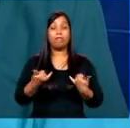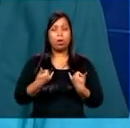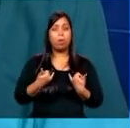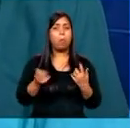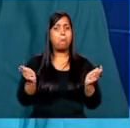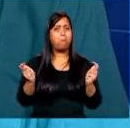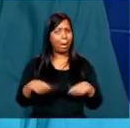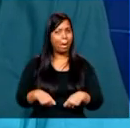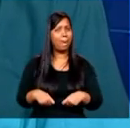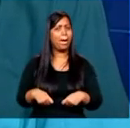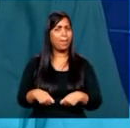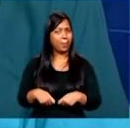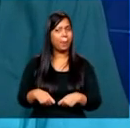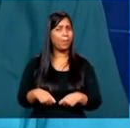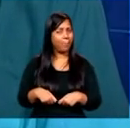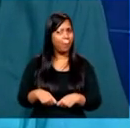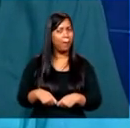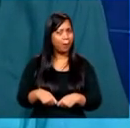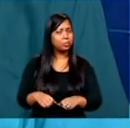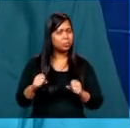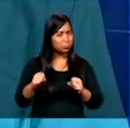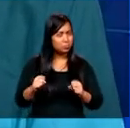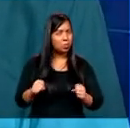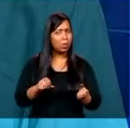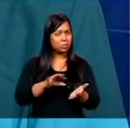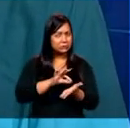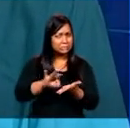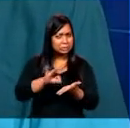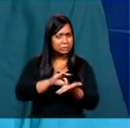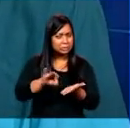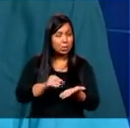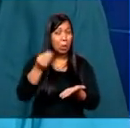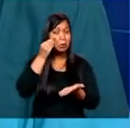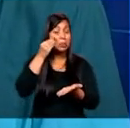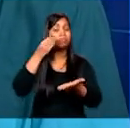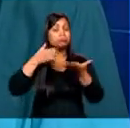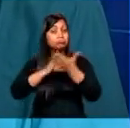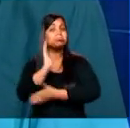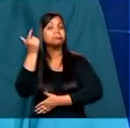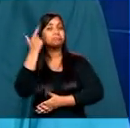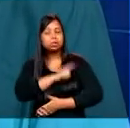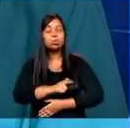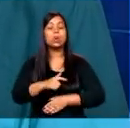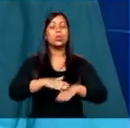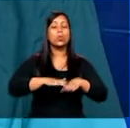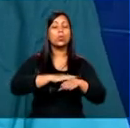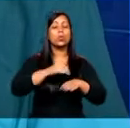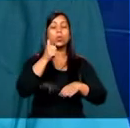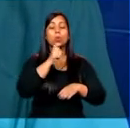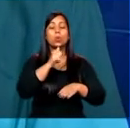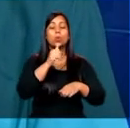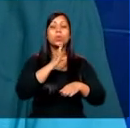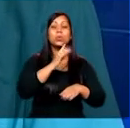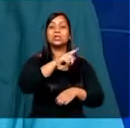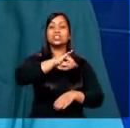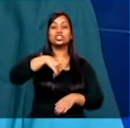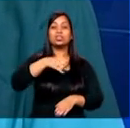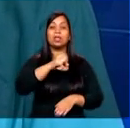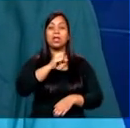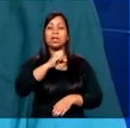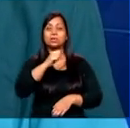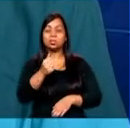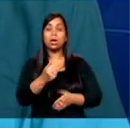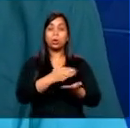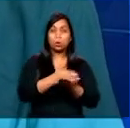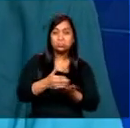possível, assim, mandar uma inscrição e tal, eu tentei e deu certo. Conheci logo a Jéssica e comecei a...